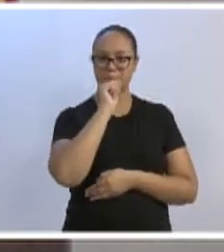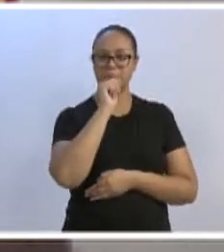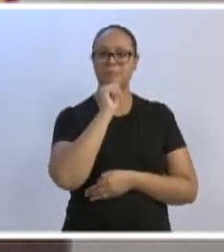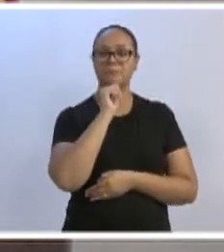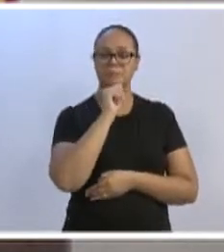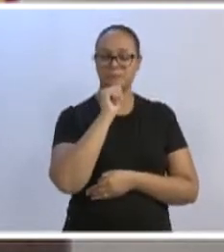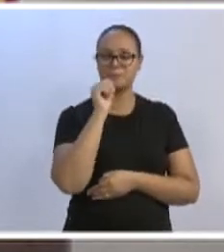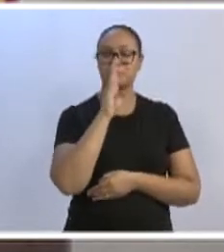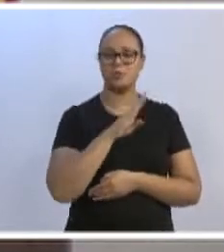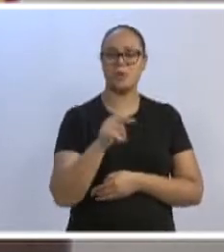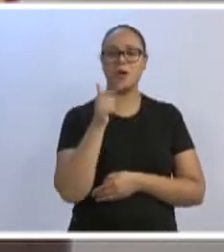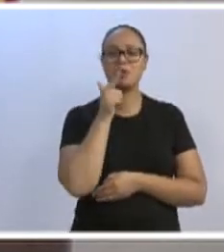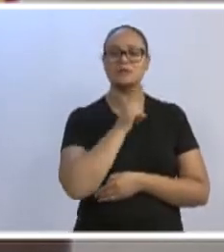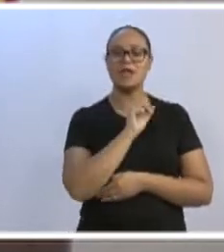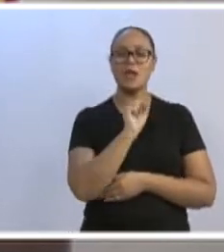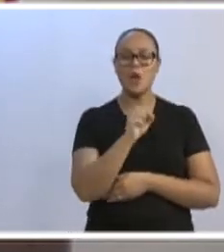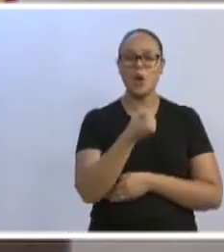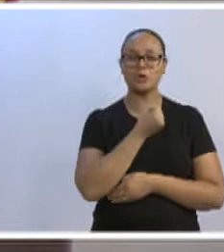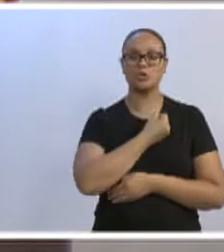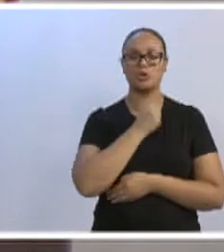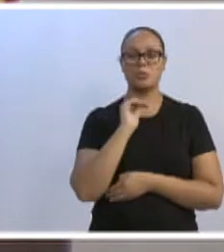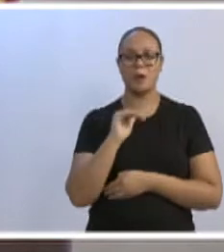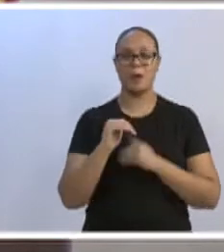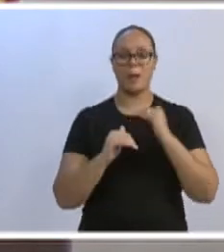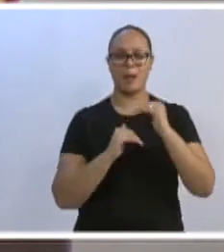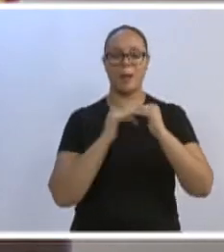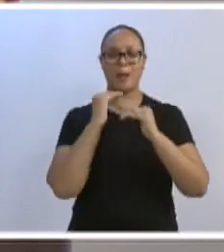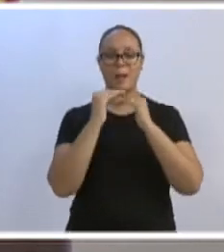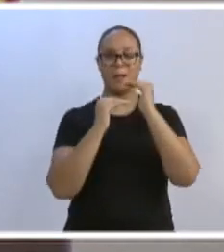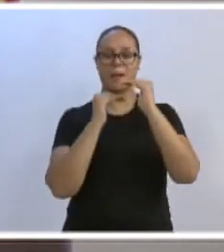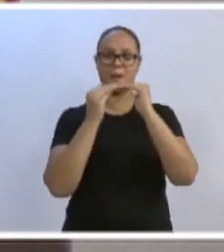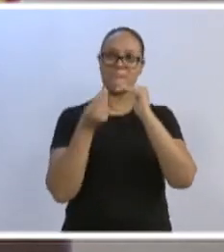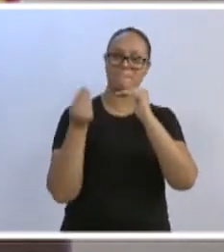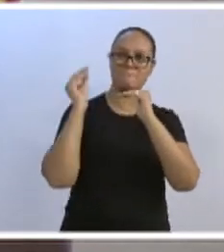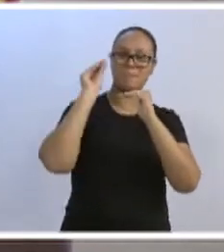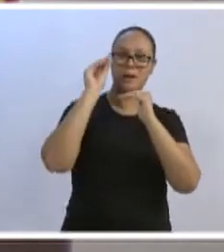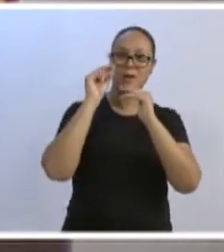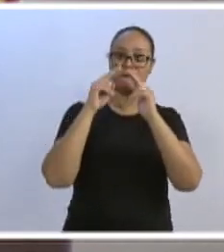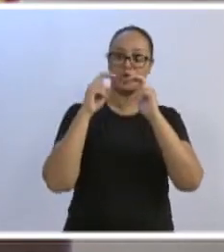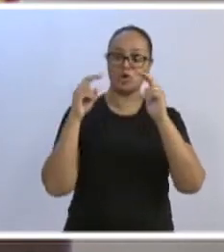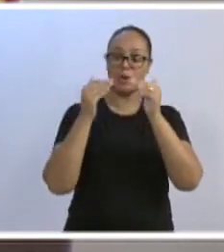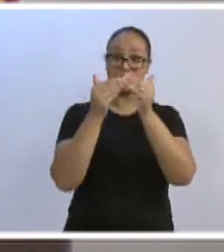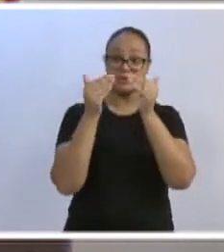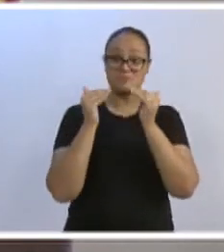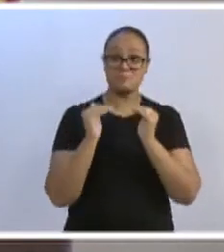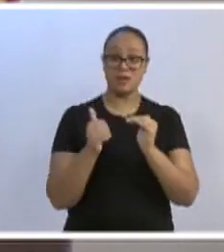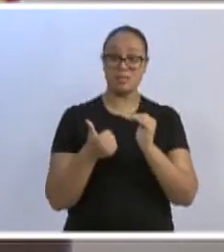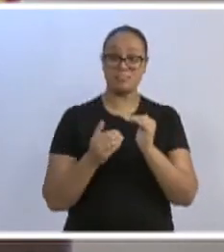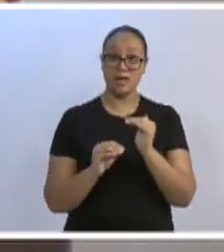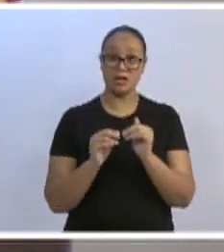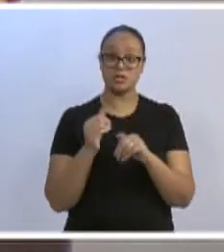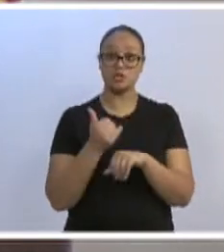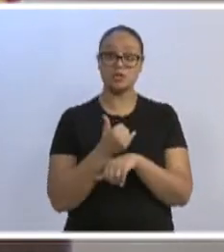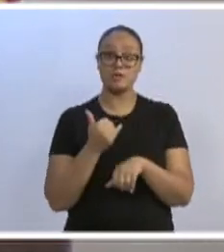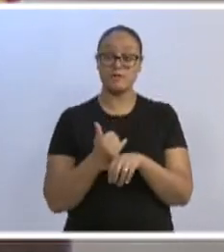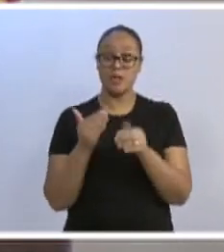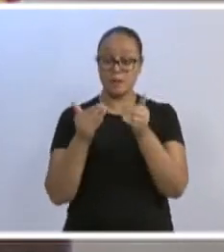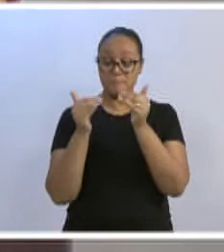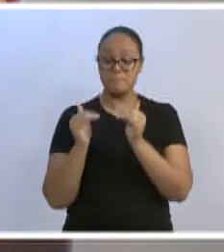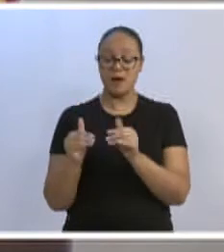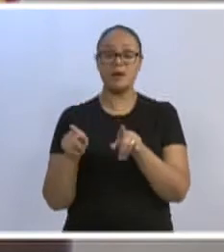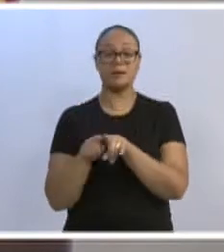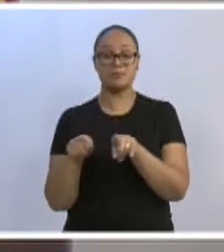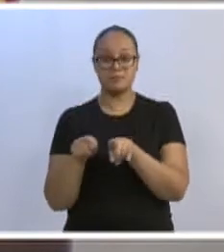subir oito números a mais, enquanto que Florianópolis baixou dez e Joinville baixou mais dez. Isso demonstra